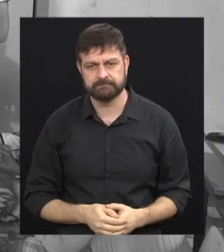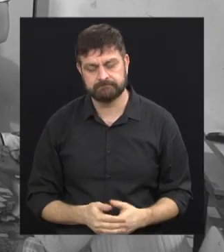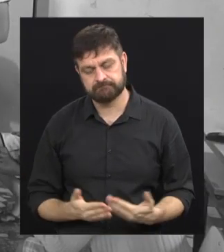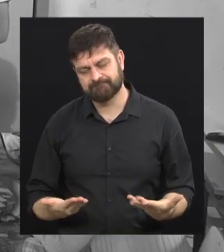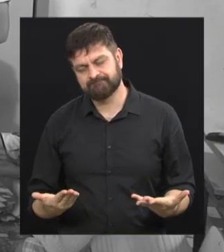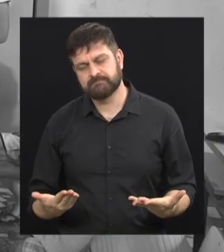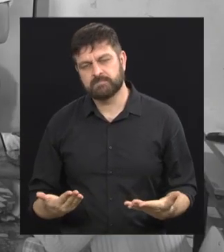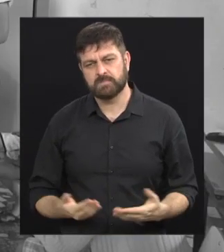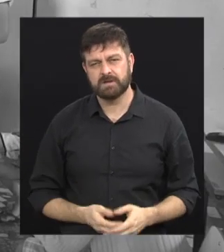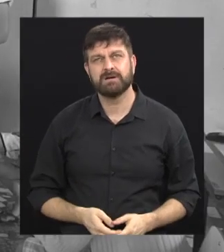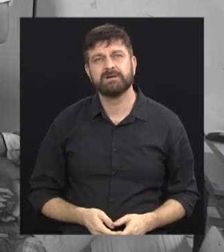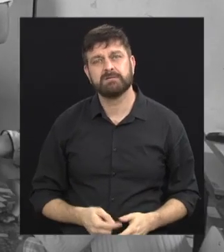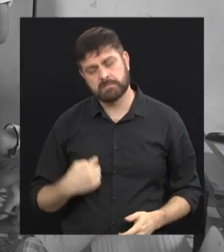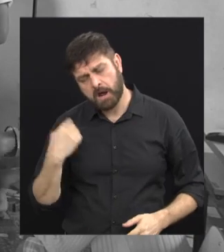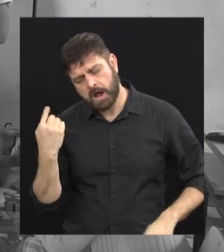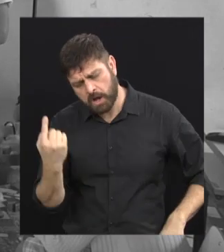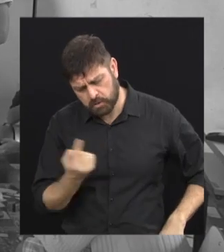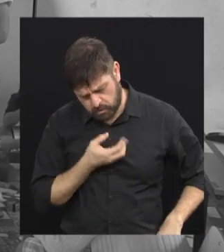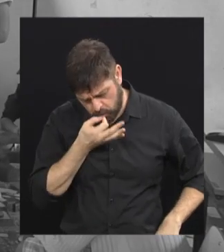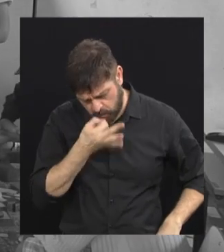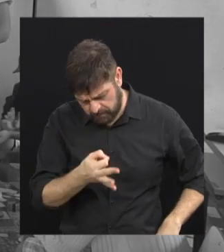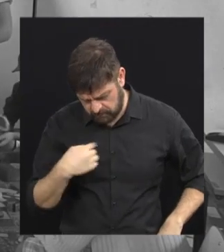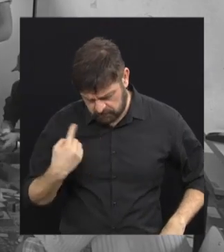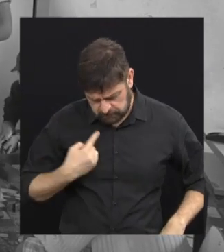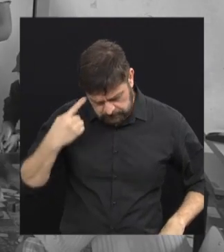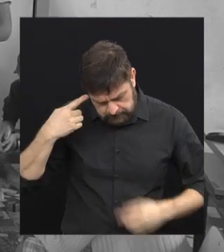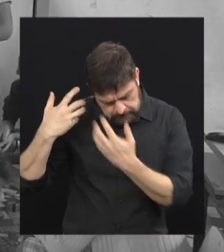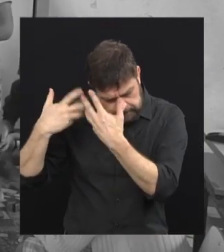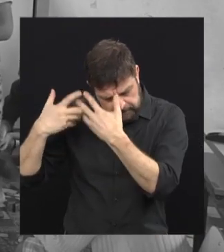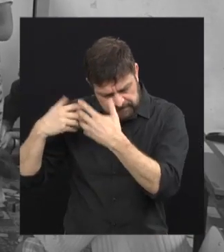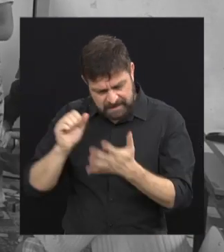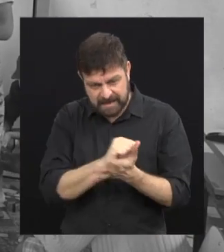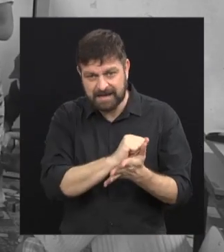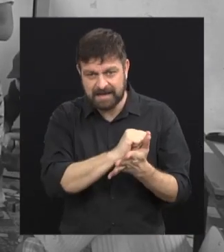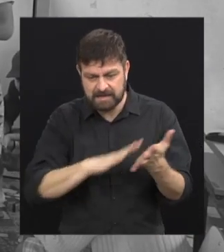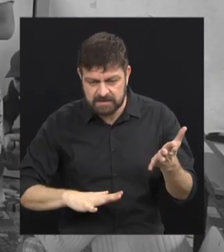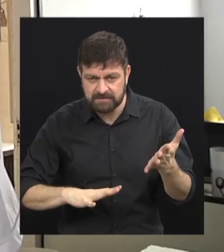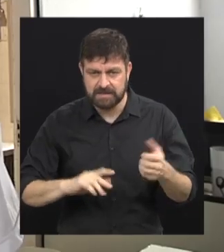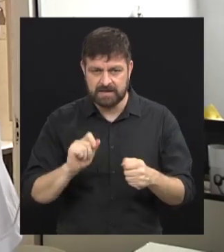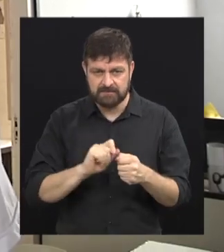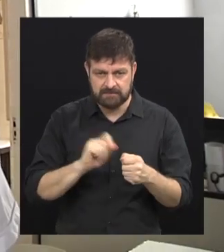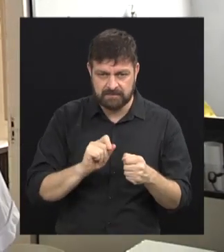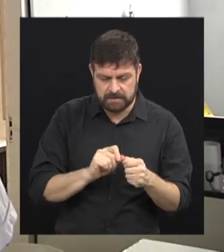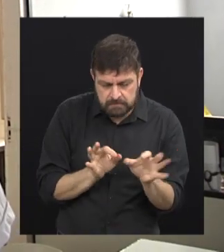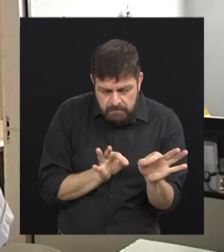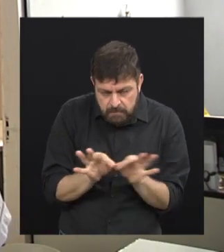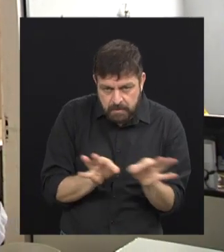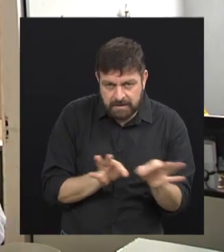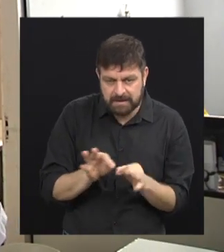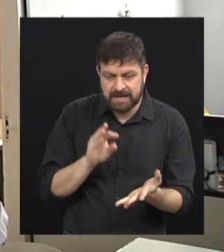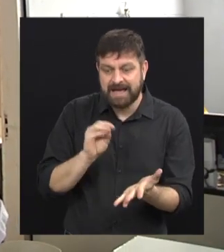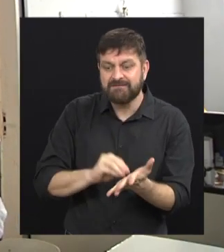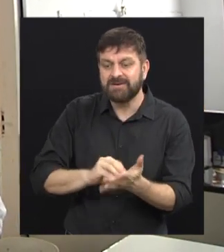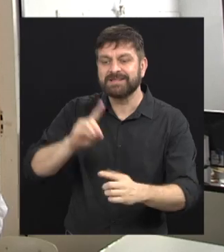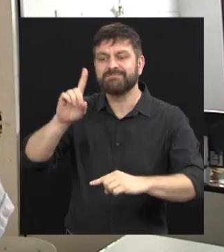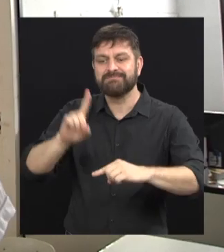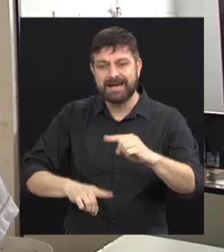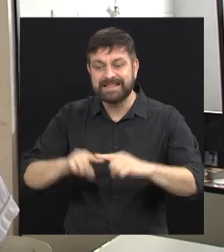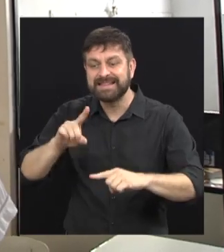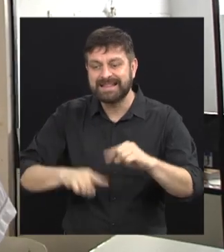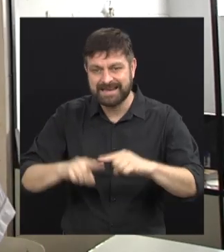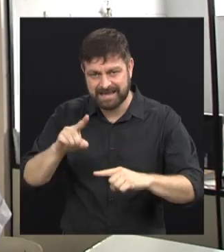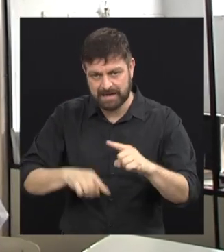O maior desafio para nós, às vezes a gente pensa na atividade, tudo faz. Às vezes falta do material,